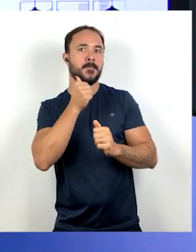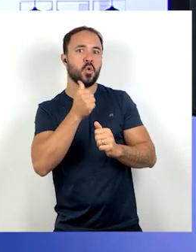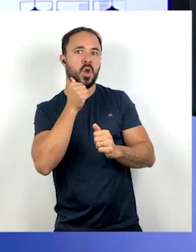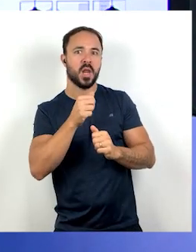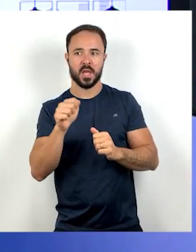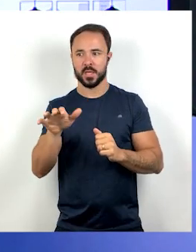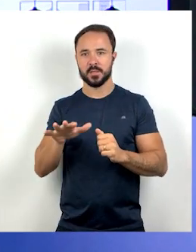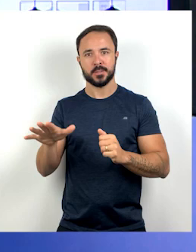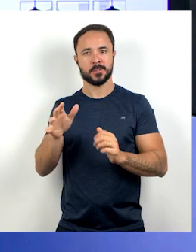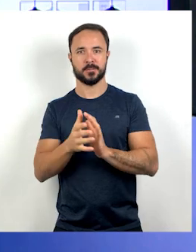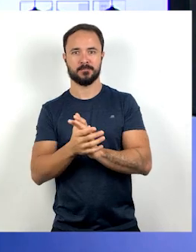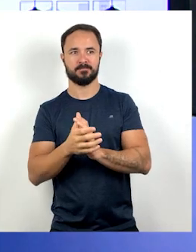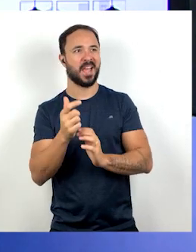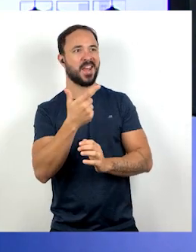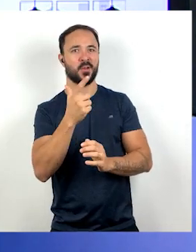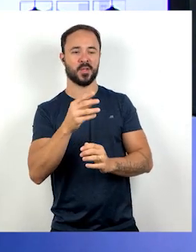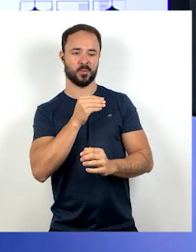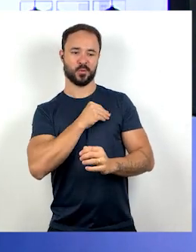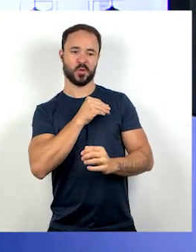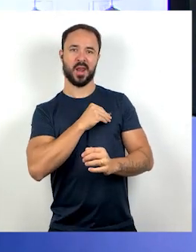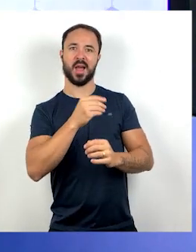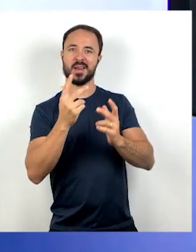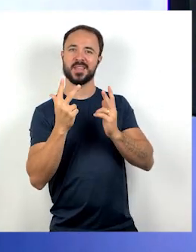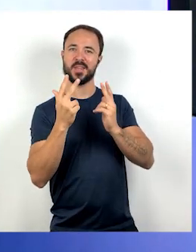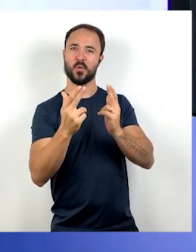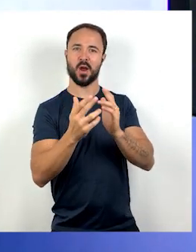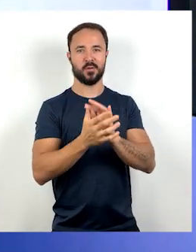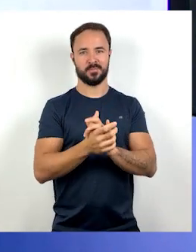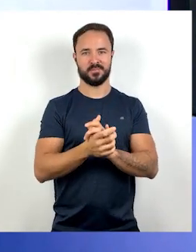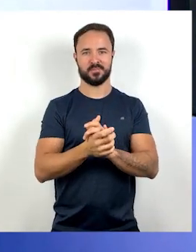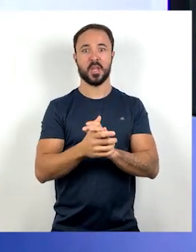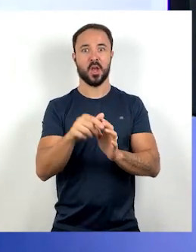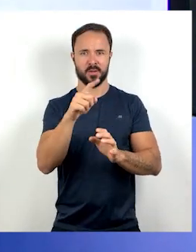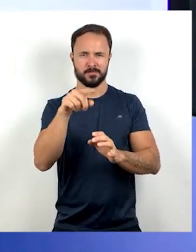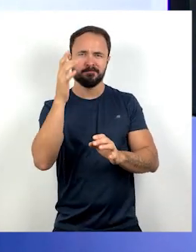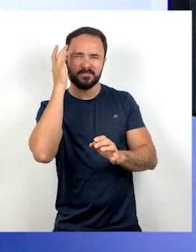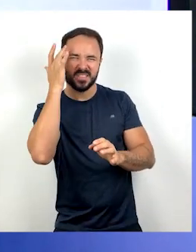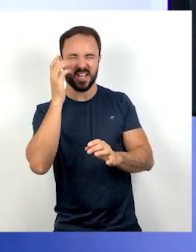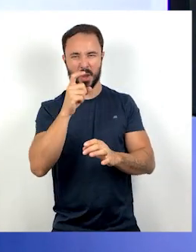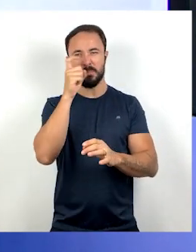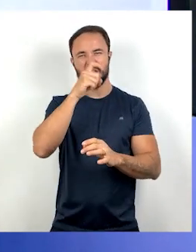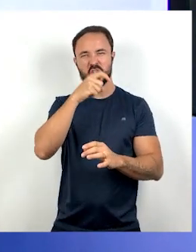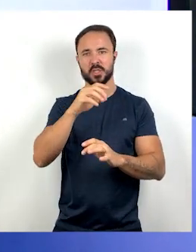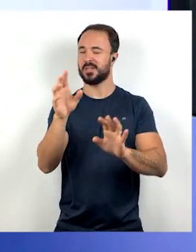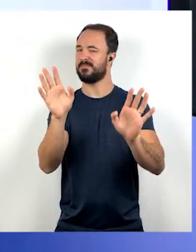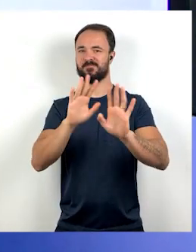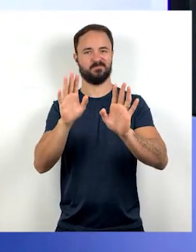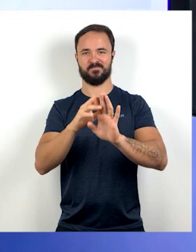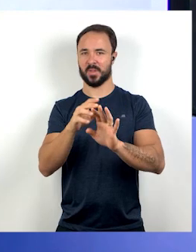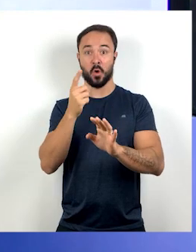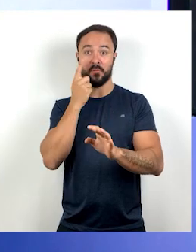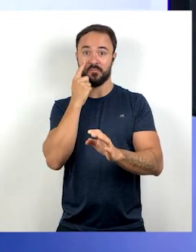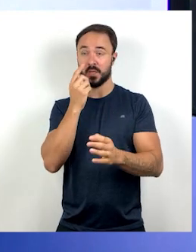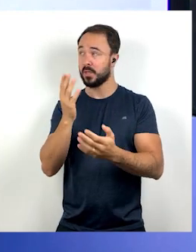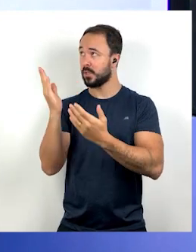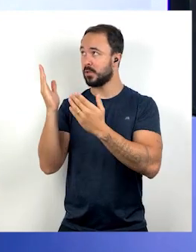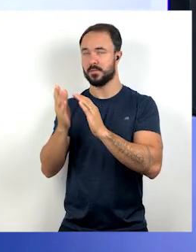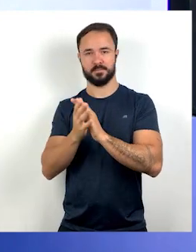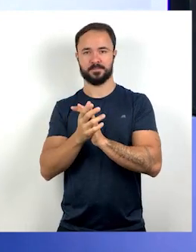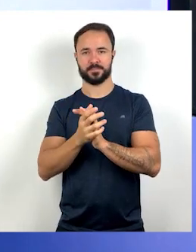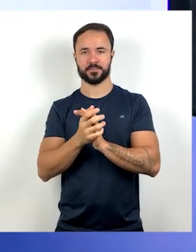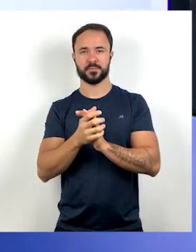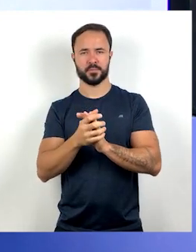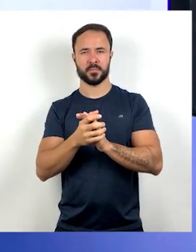falando é mentira? Não é não. Observe essas informações comigo. aqui nós temos um comparativo entre